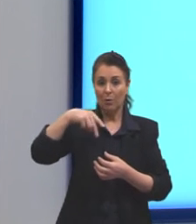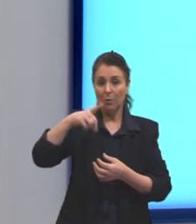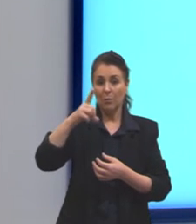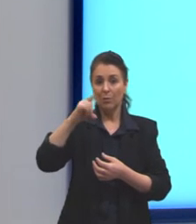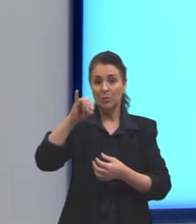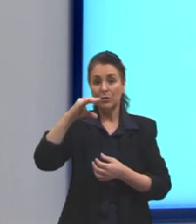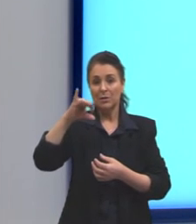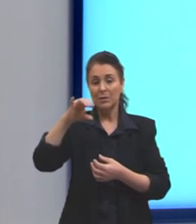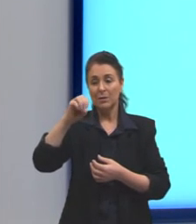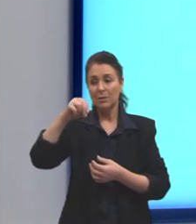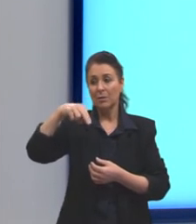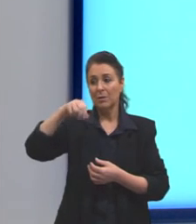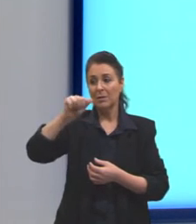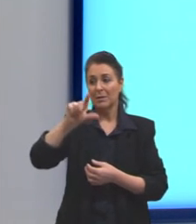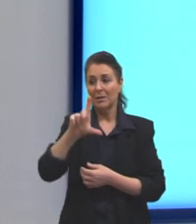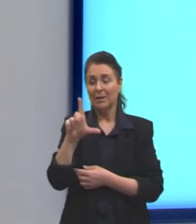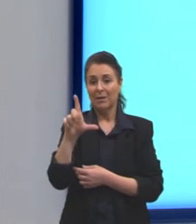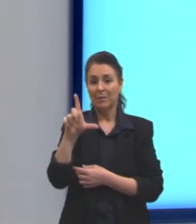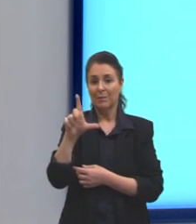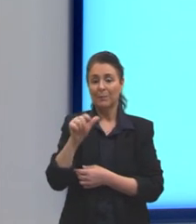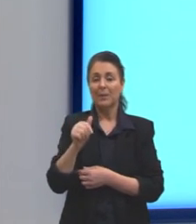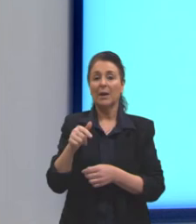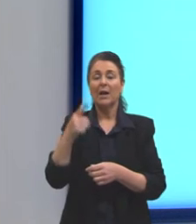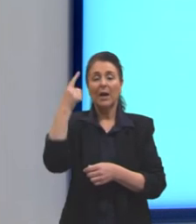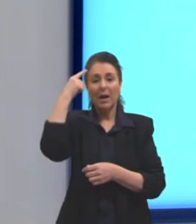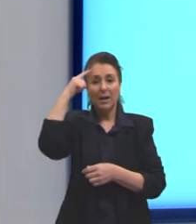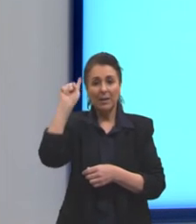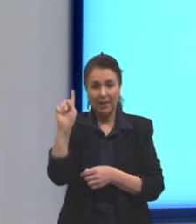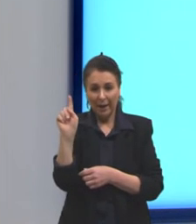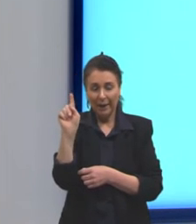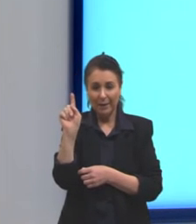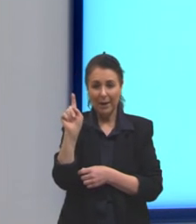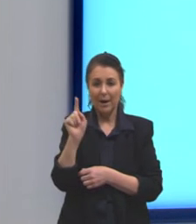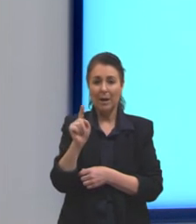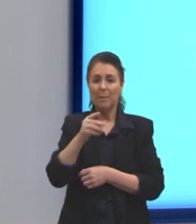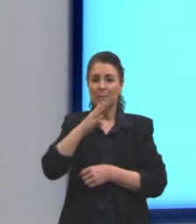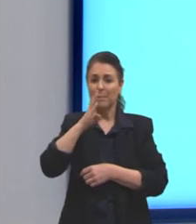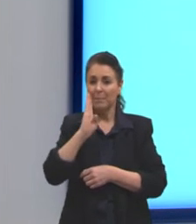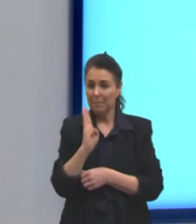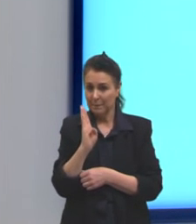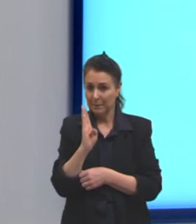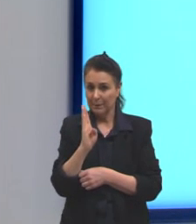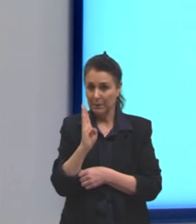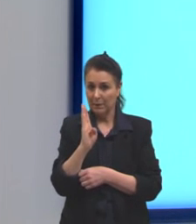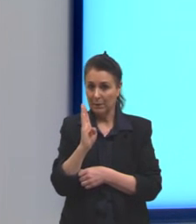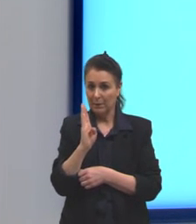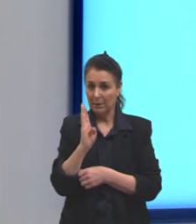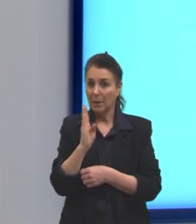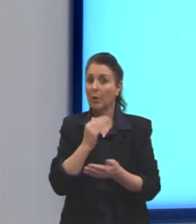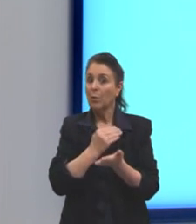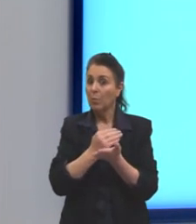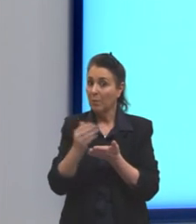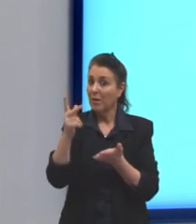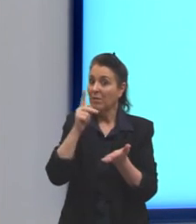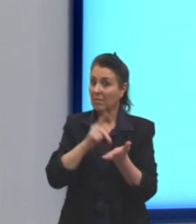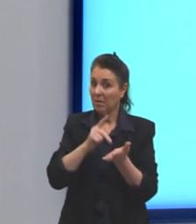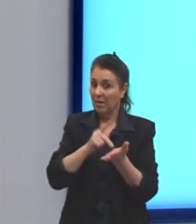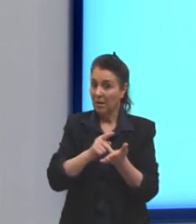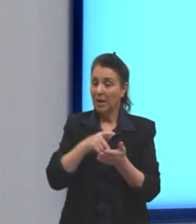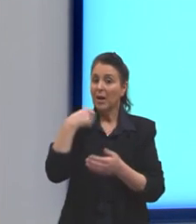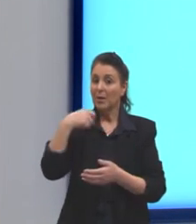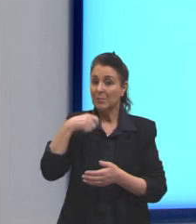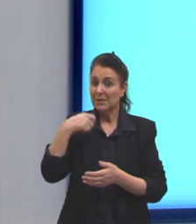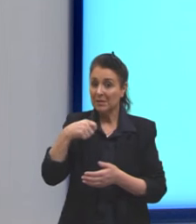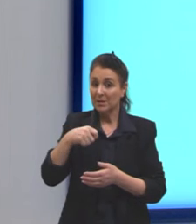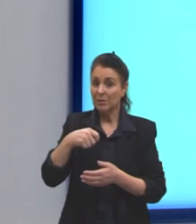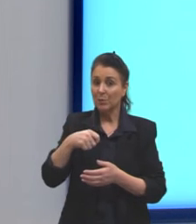para que a ideia B se torne realidade, eu preciso que a ideia A